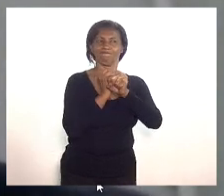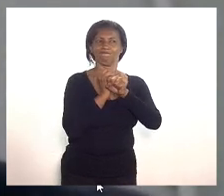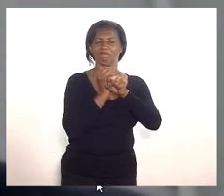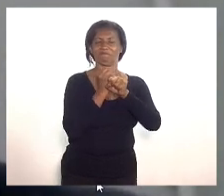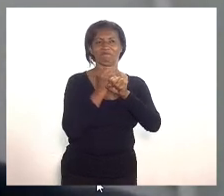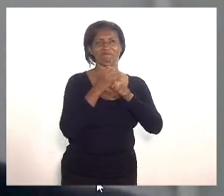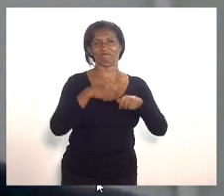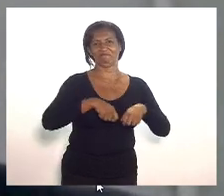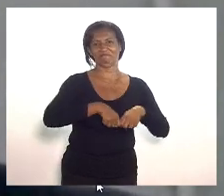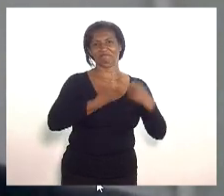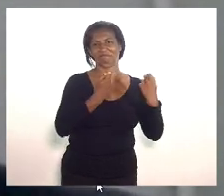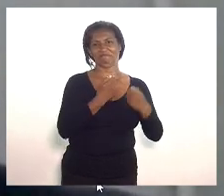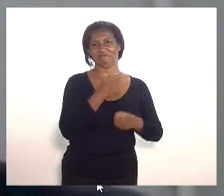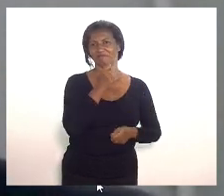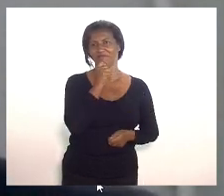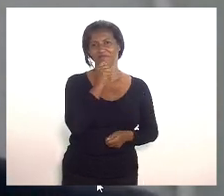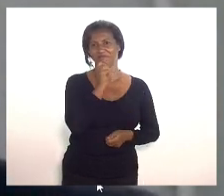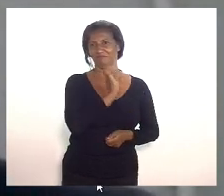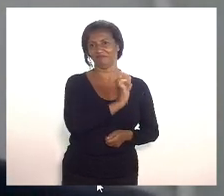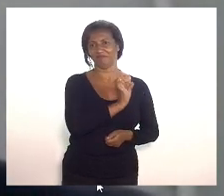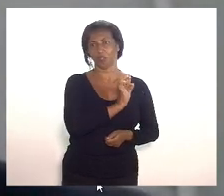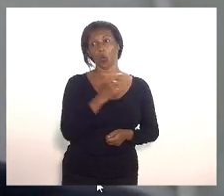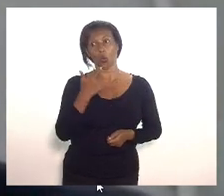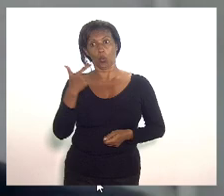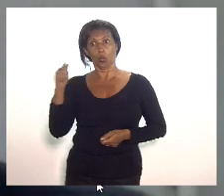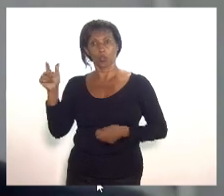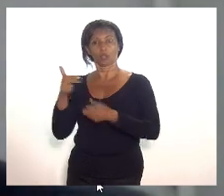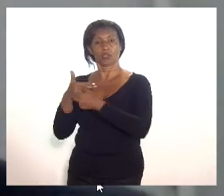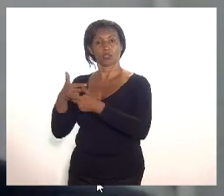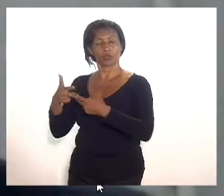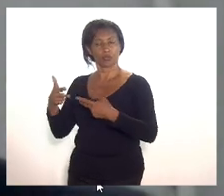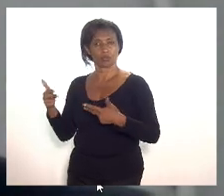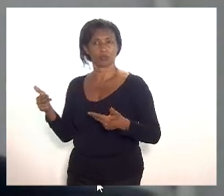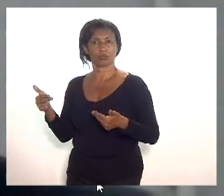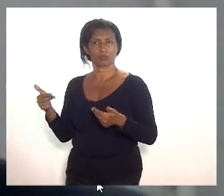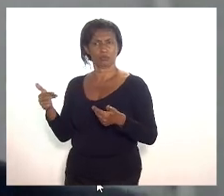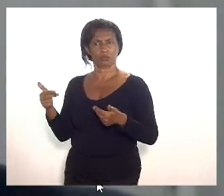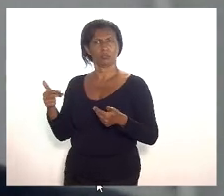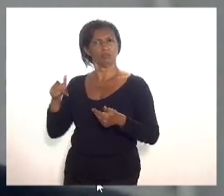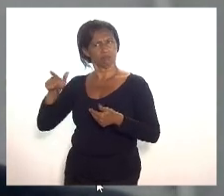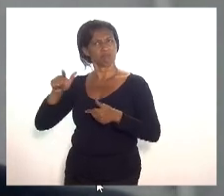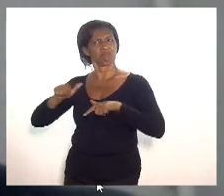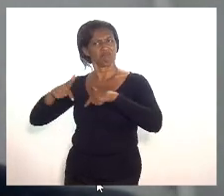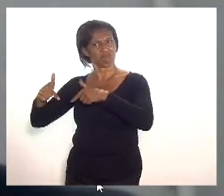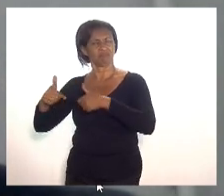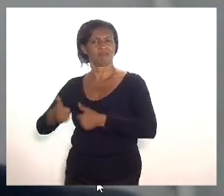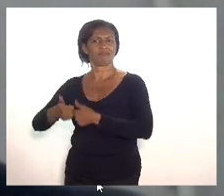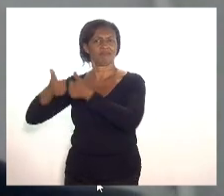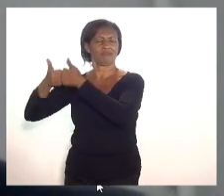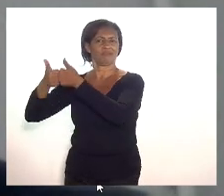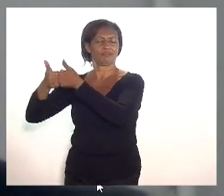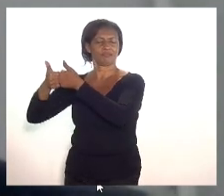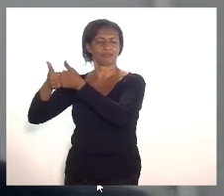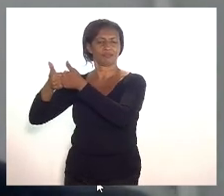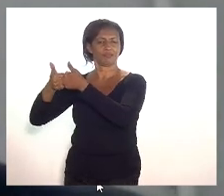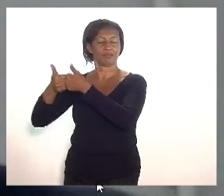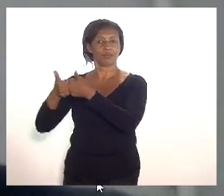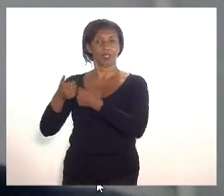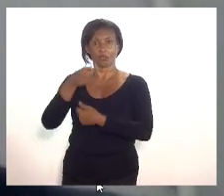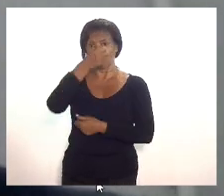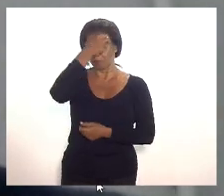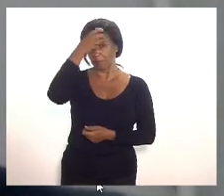que não tinha eficácia outras coisas que funcionavam e o atual